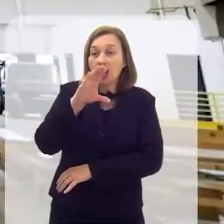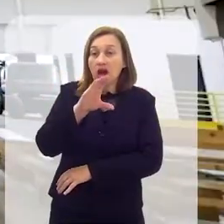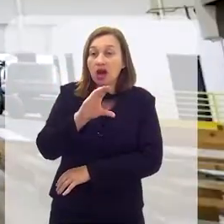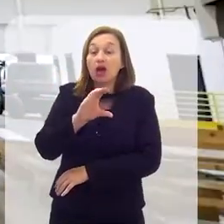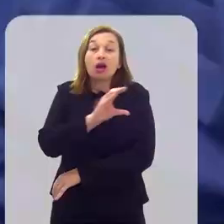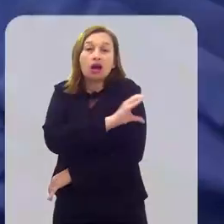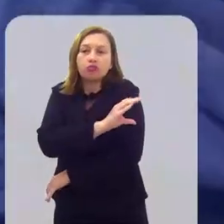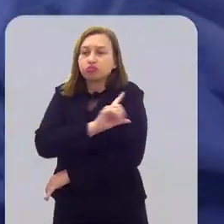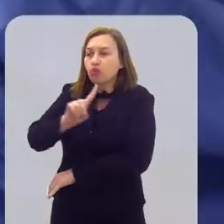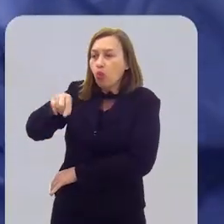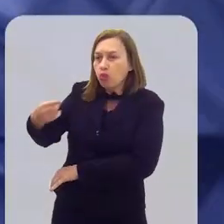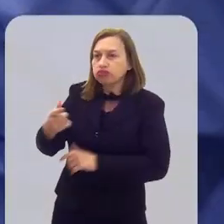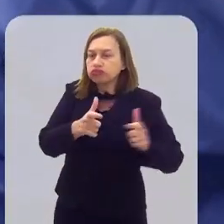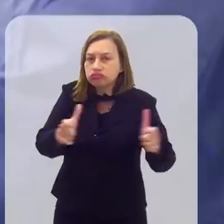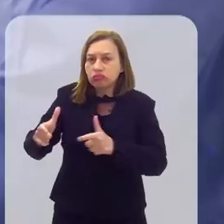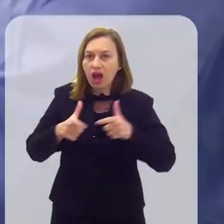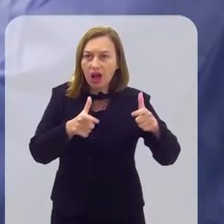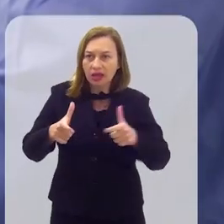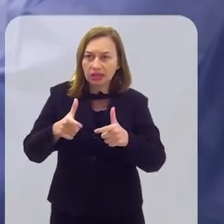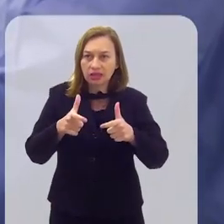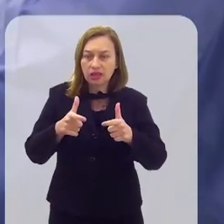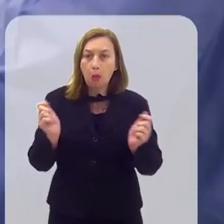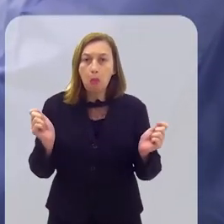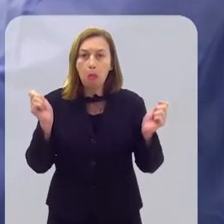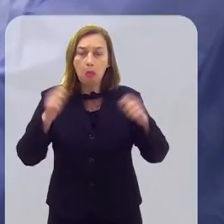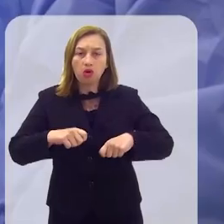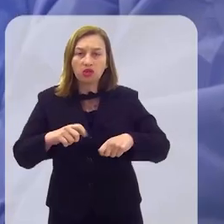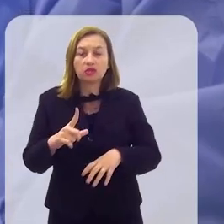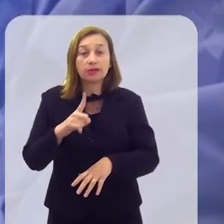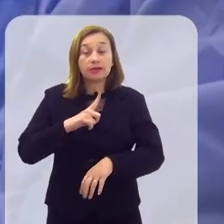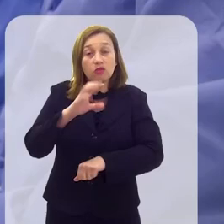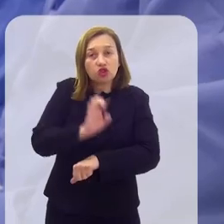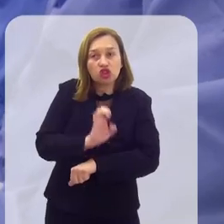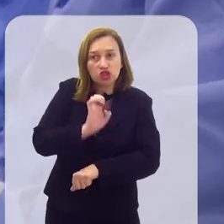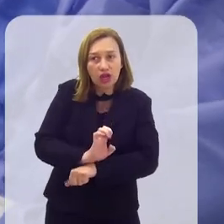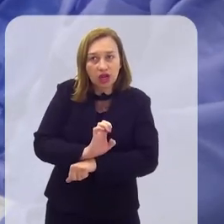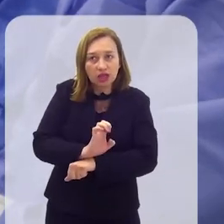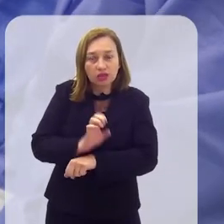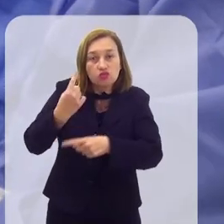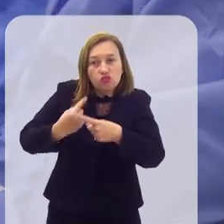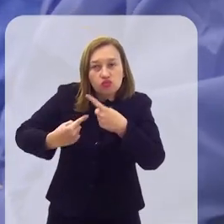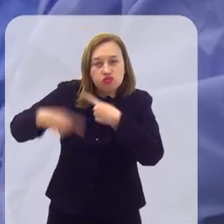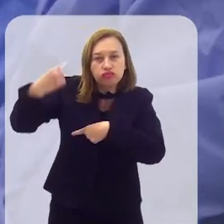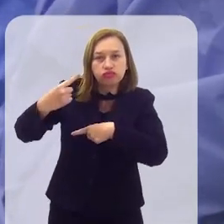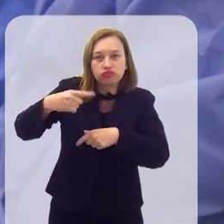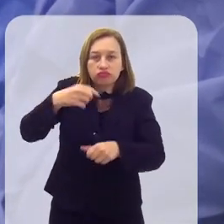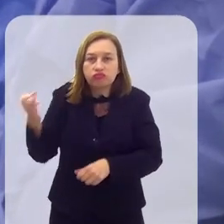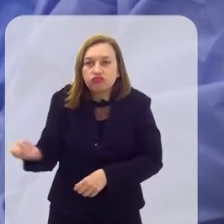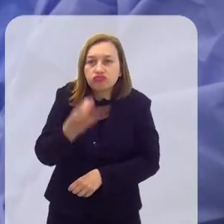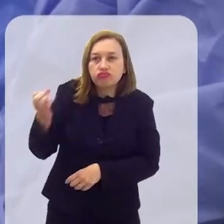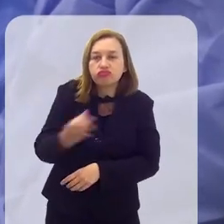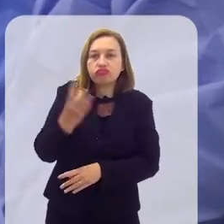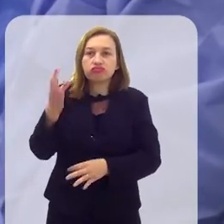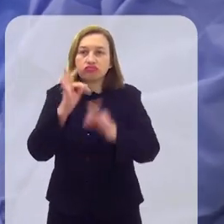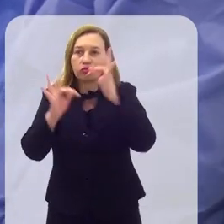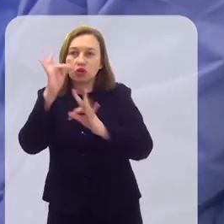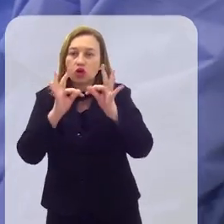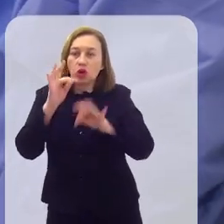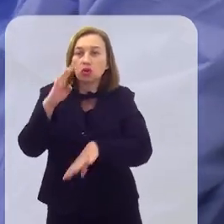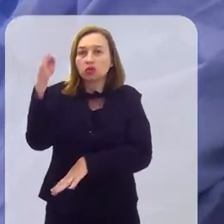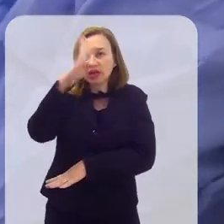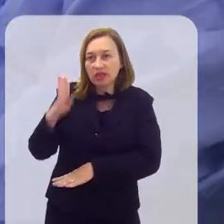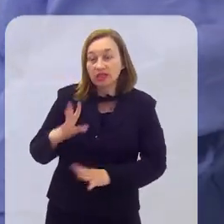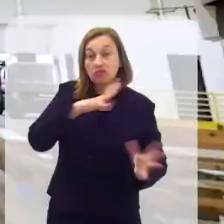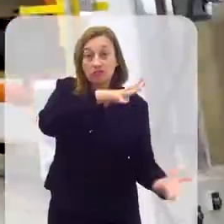Resende, entre outros exemplos, fazem parte do potencial que o Estado tem de se tornar um hub de inovação, não apenas no